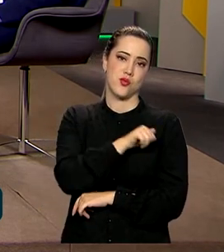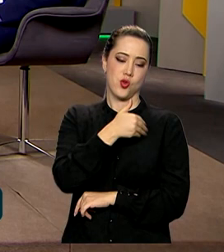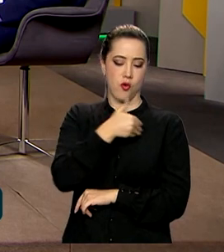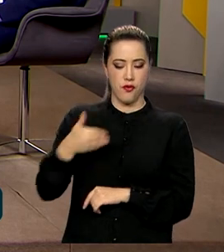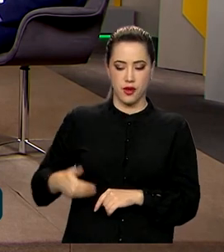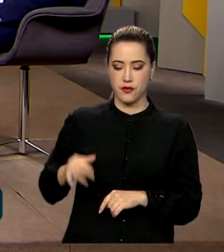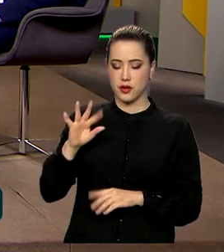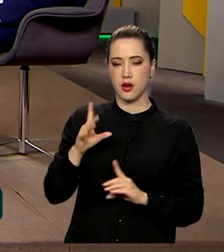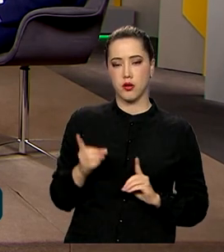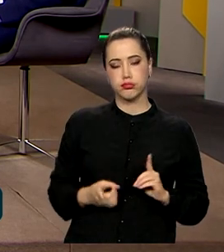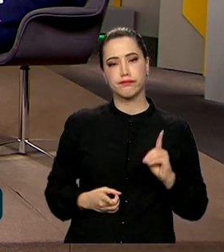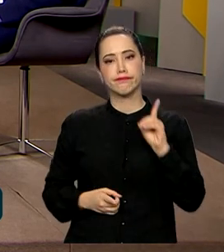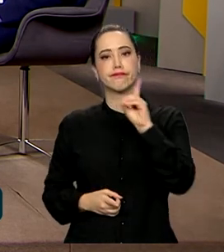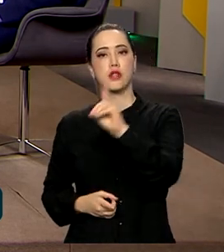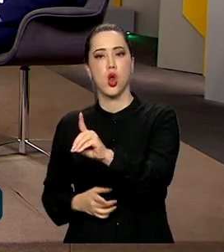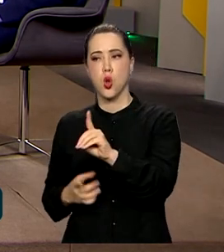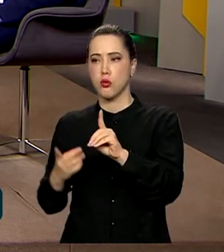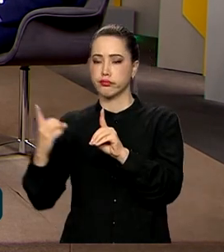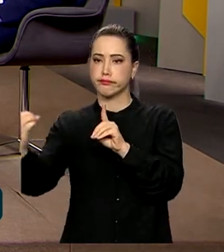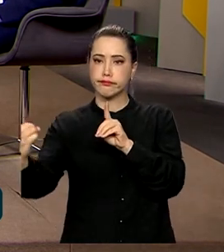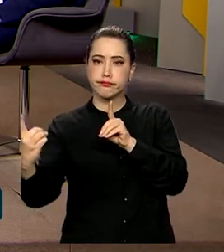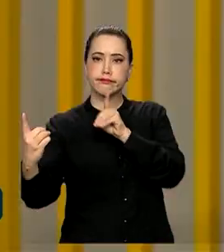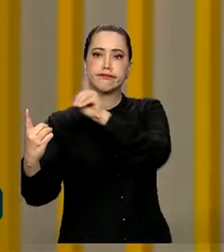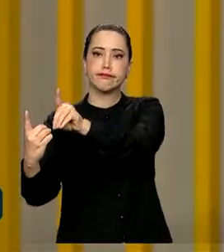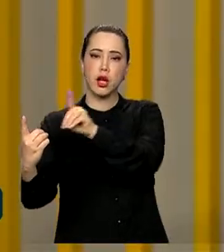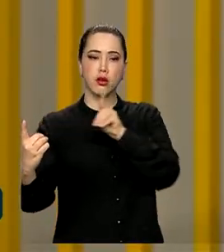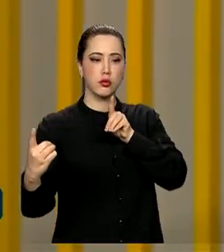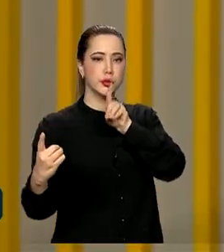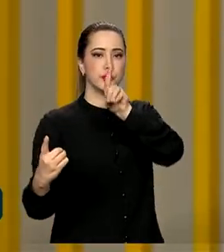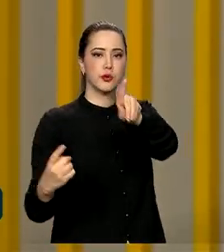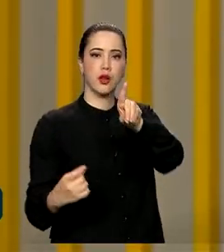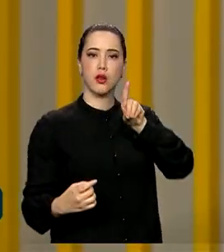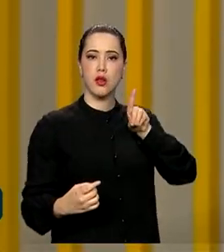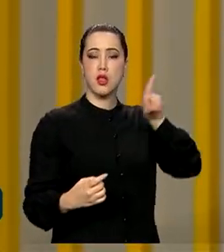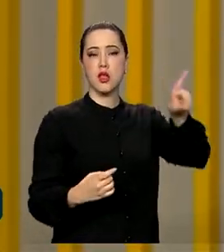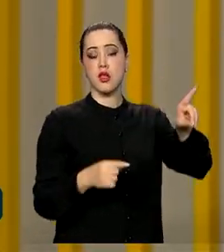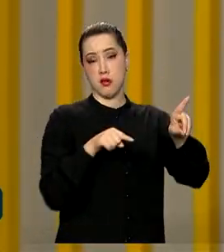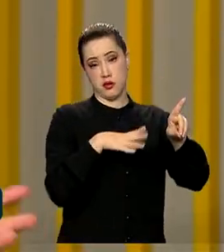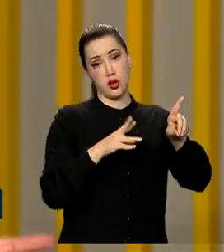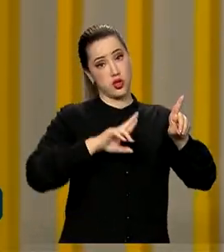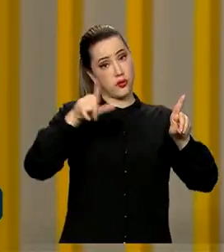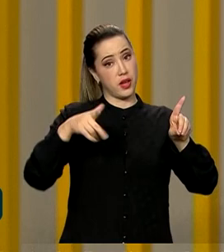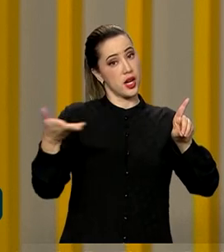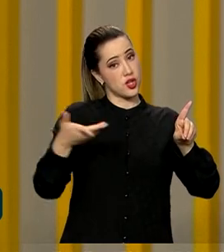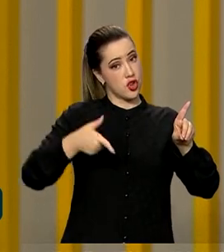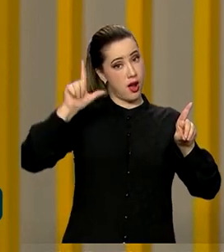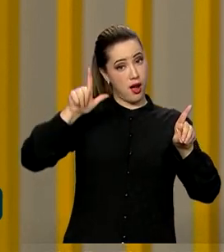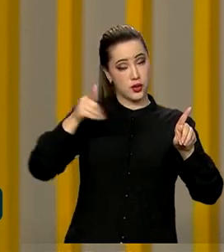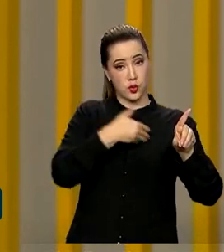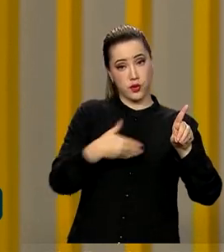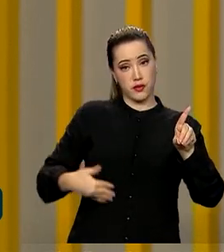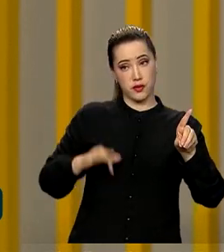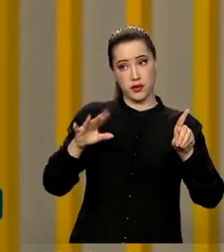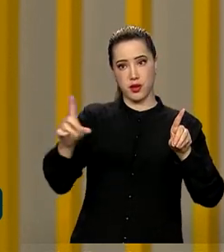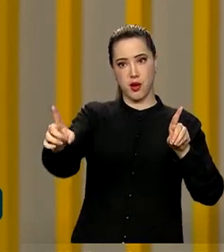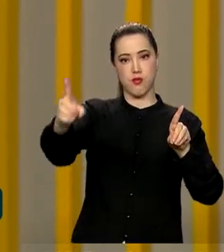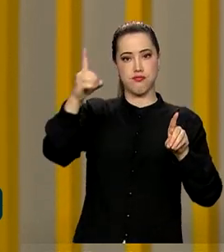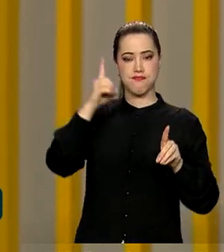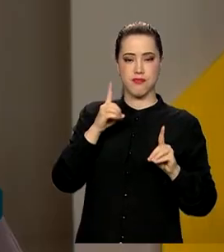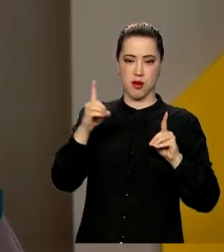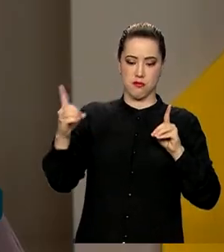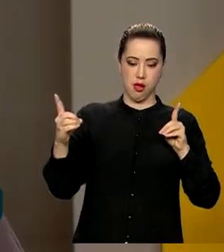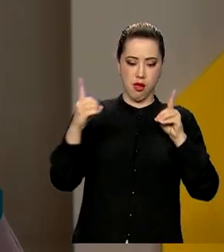voltar mais uma vez, como Minas Gerais, próprio São Paulo e Bahia. É uma experiência nova, Ana, e a gente